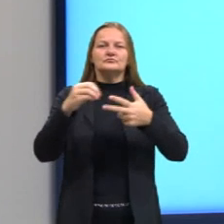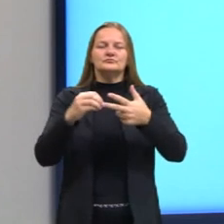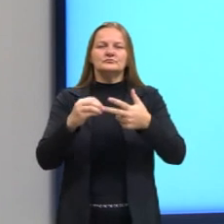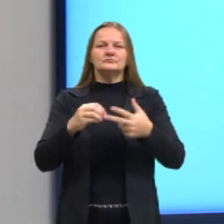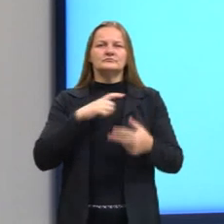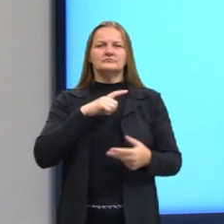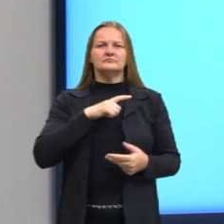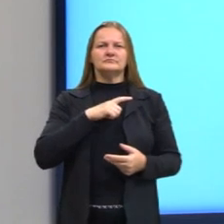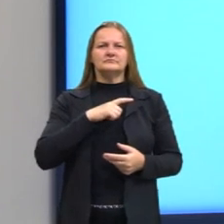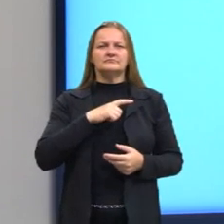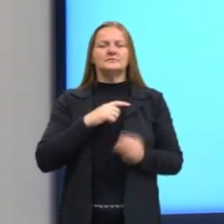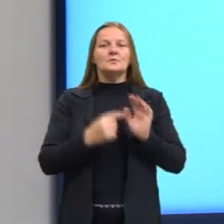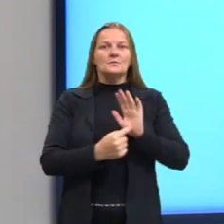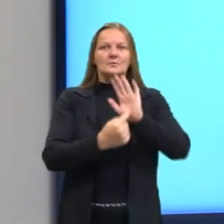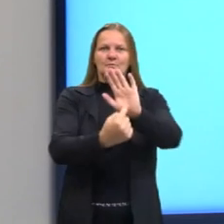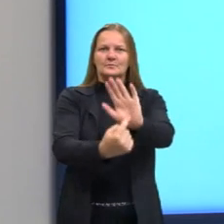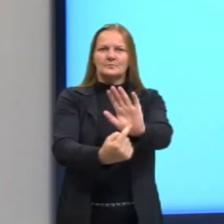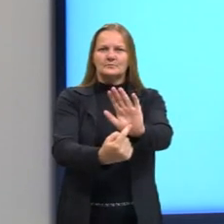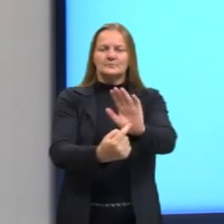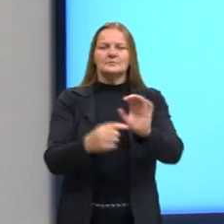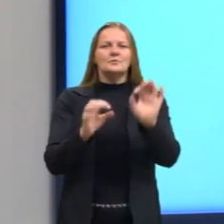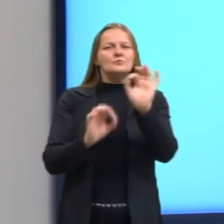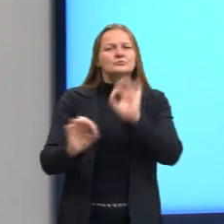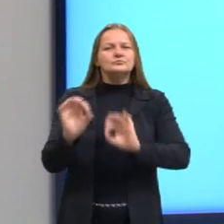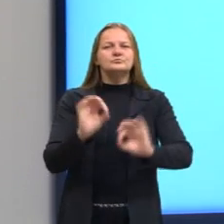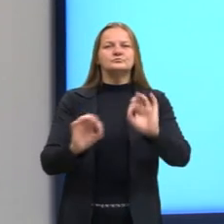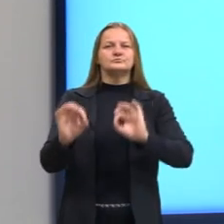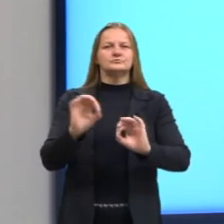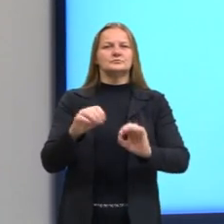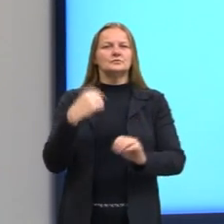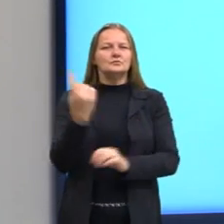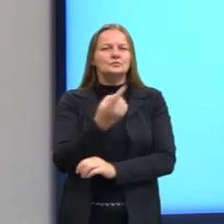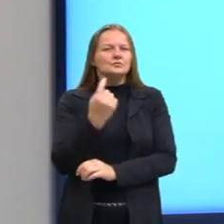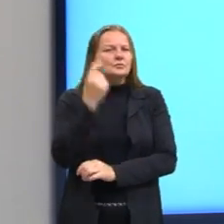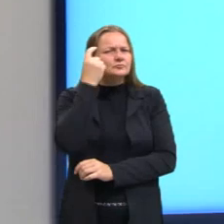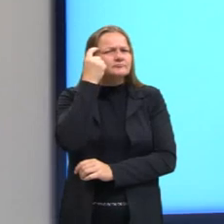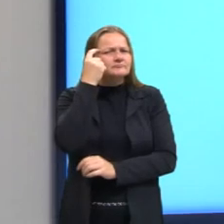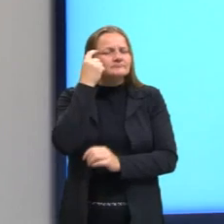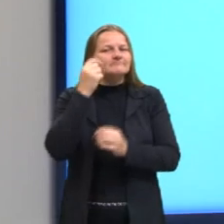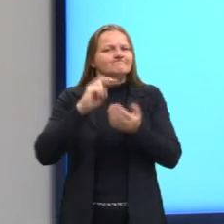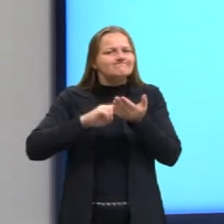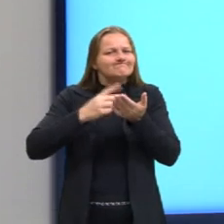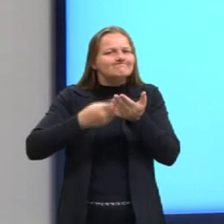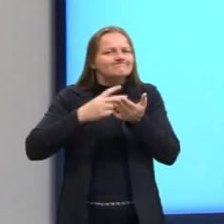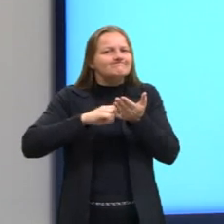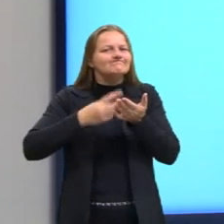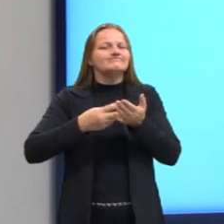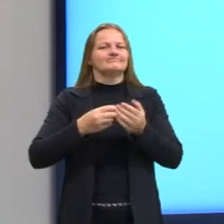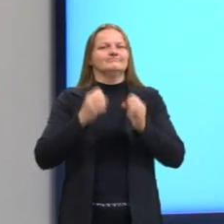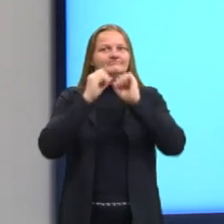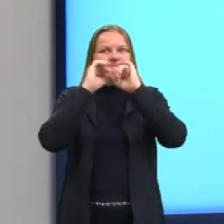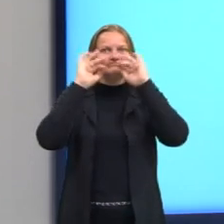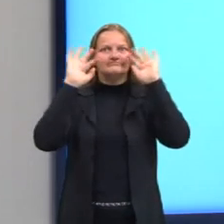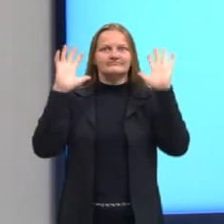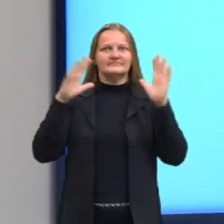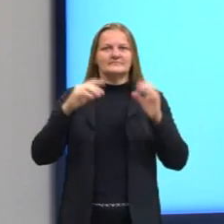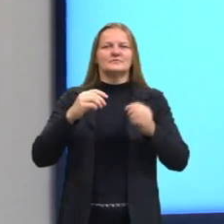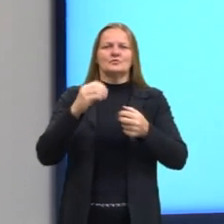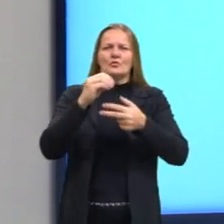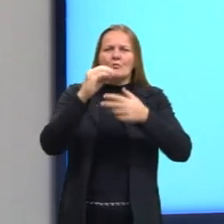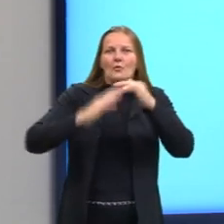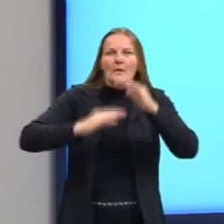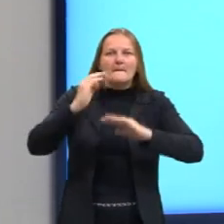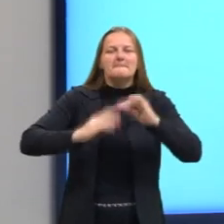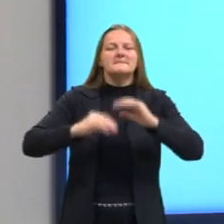é apresentado de forma que nós temos que então interpretar, certo? Temos que aplicar a nossa